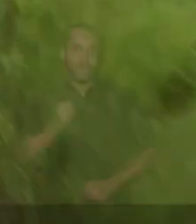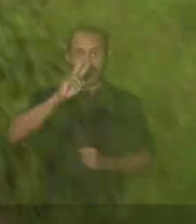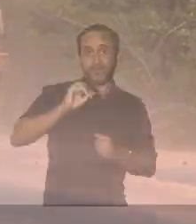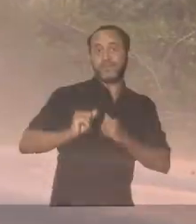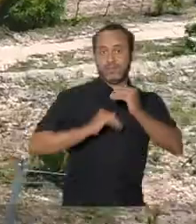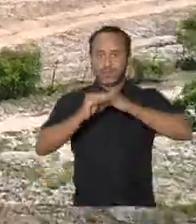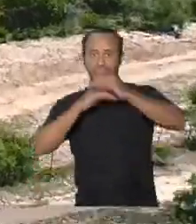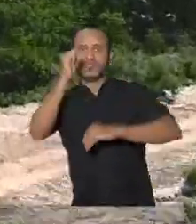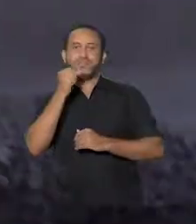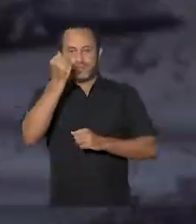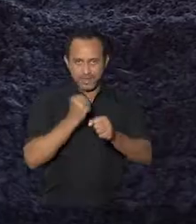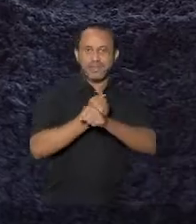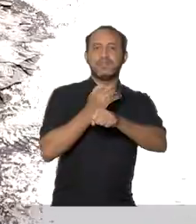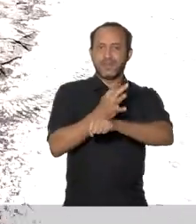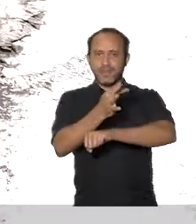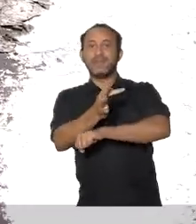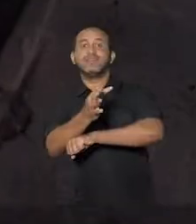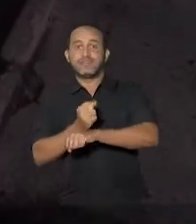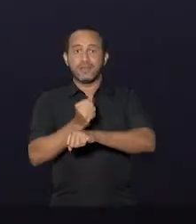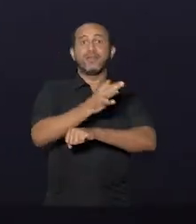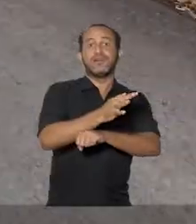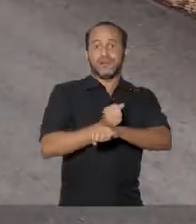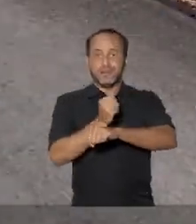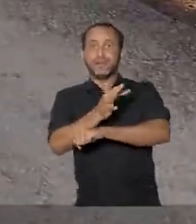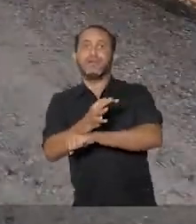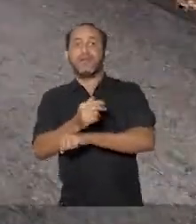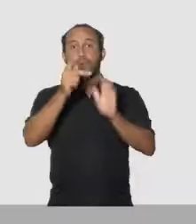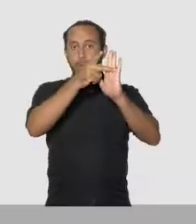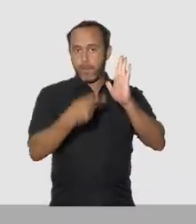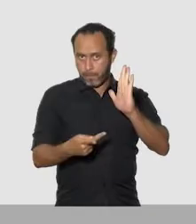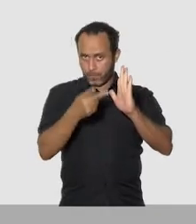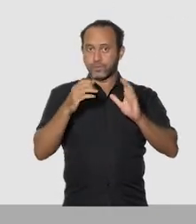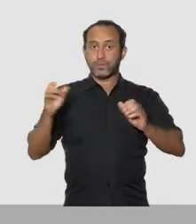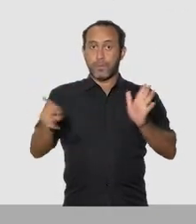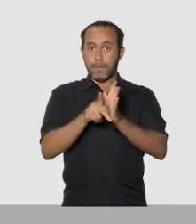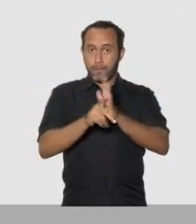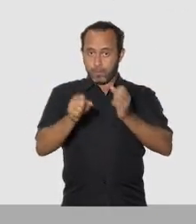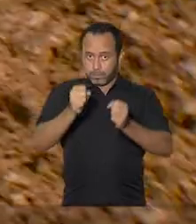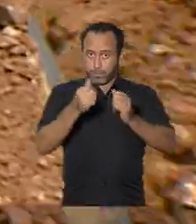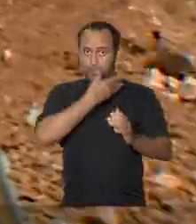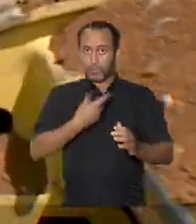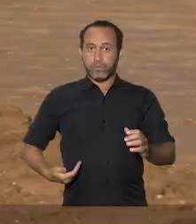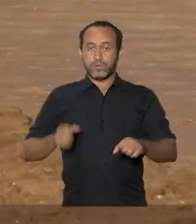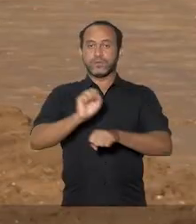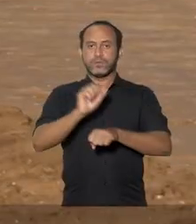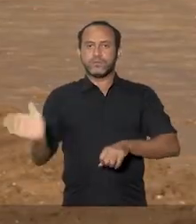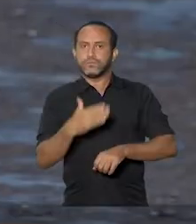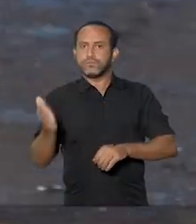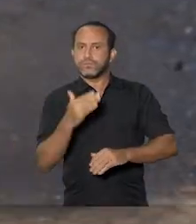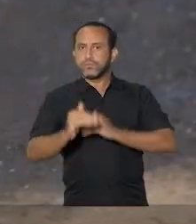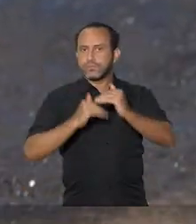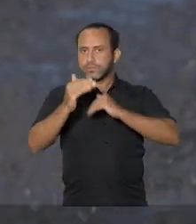Oh, vai, avança a Sergipe, vai na esperança! Com o programa ProRodovias, o governo de Sergipe